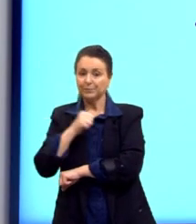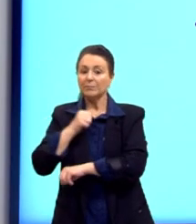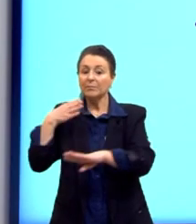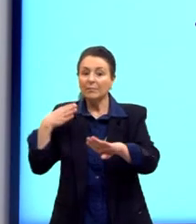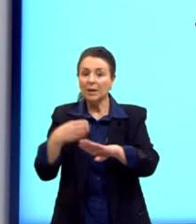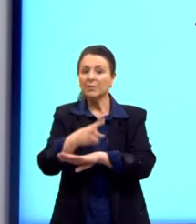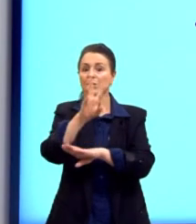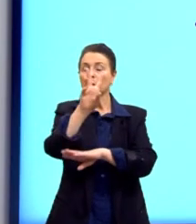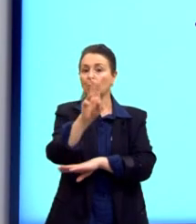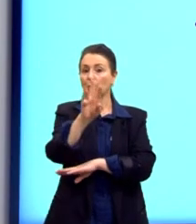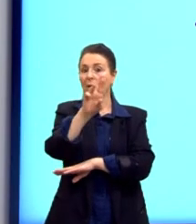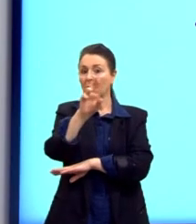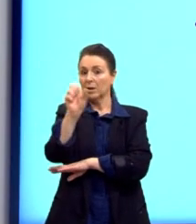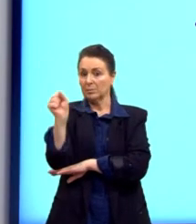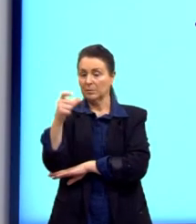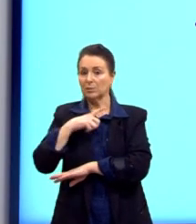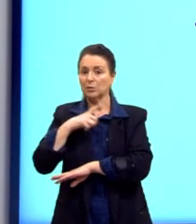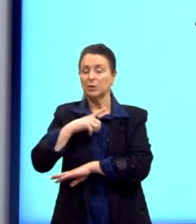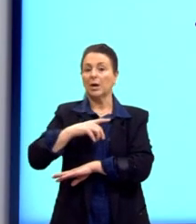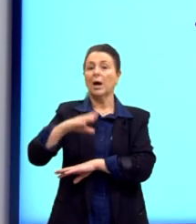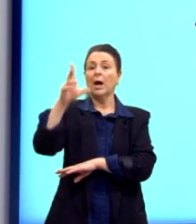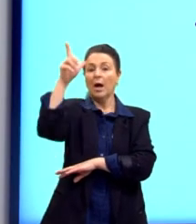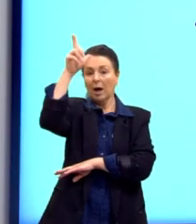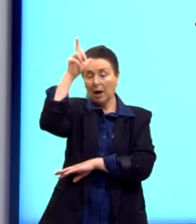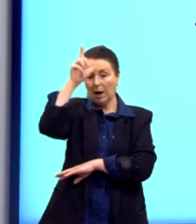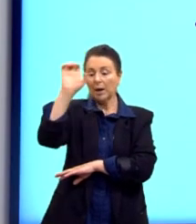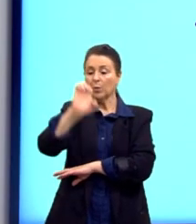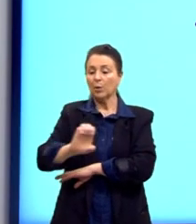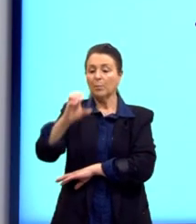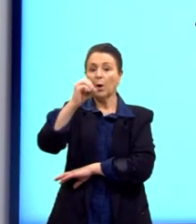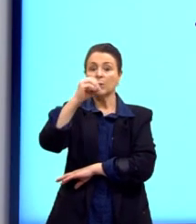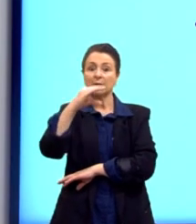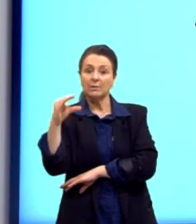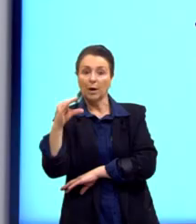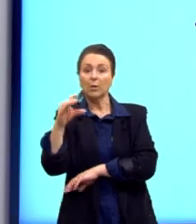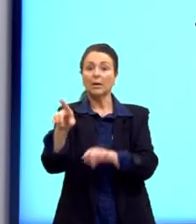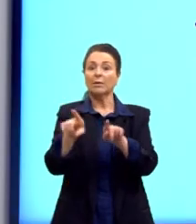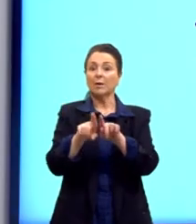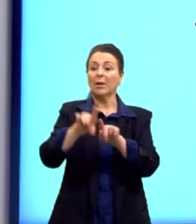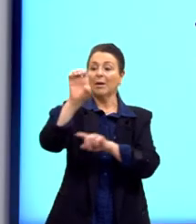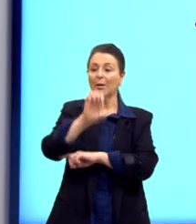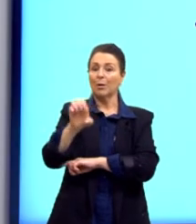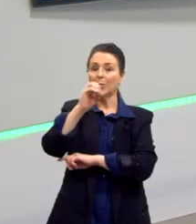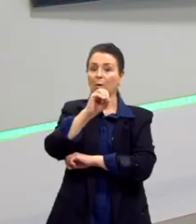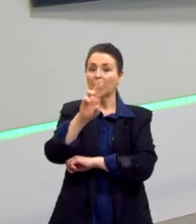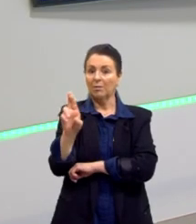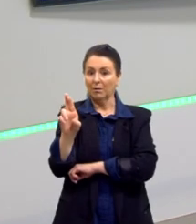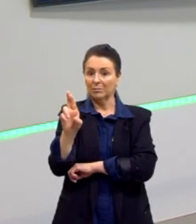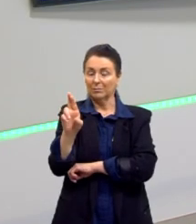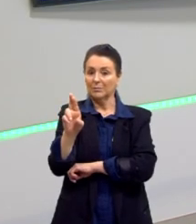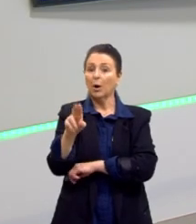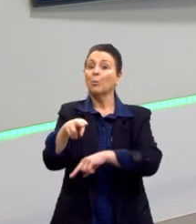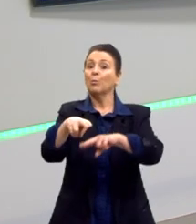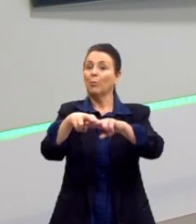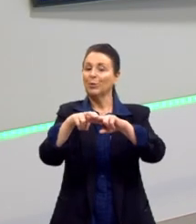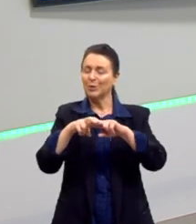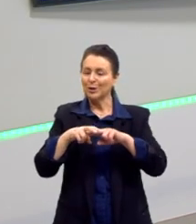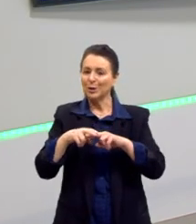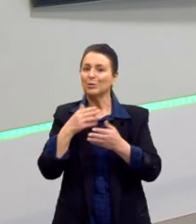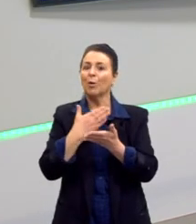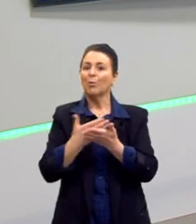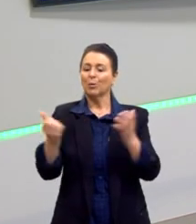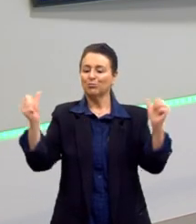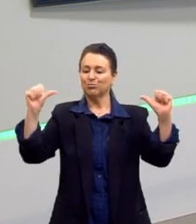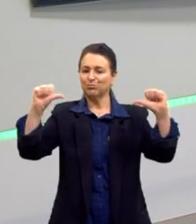vai ter um fronte para a Europa Ocidental e outro para a Europa Oriental. E muita gente diz que essa foi a derrocada do Hitler. Foi